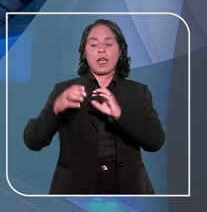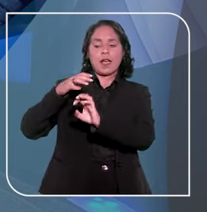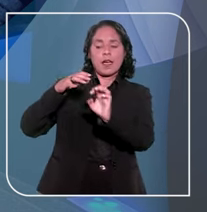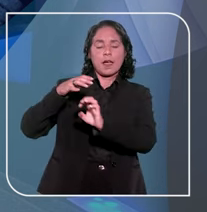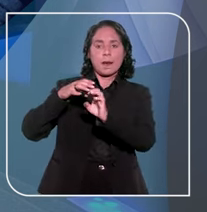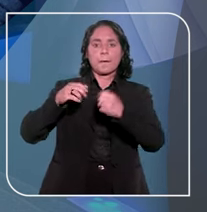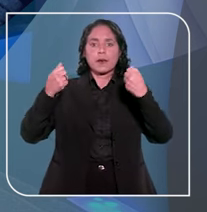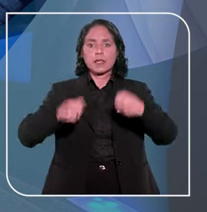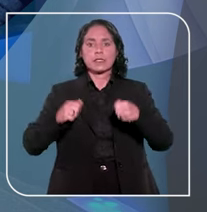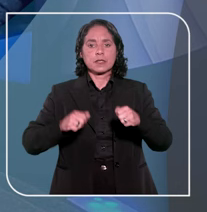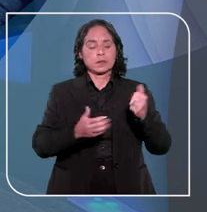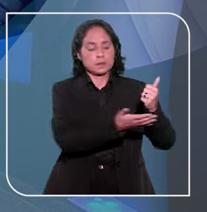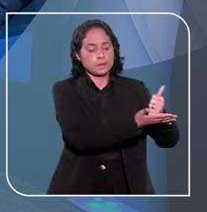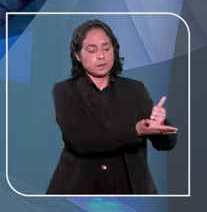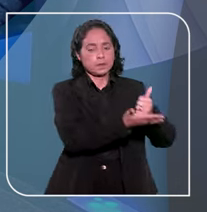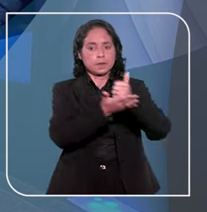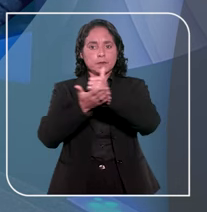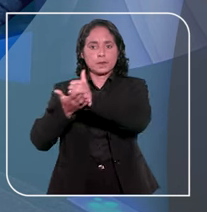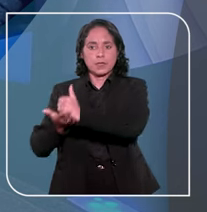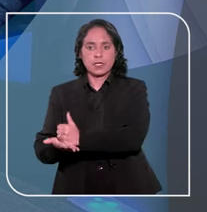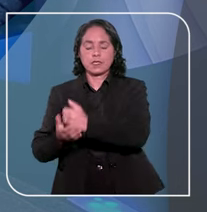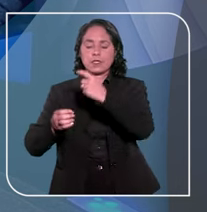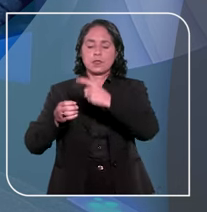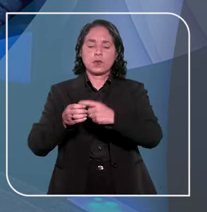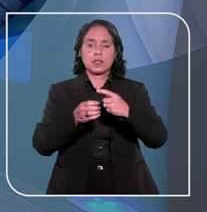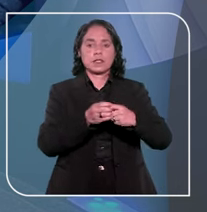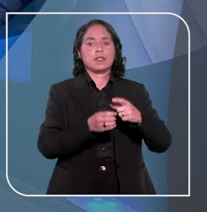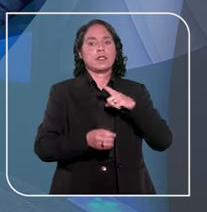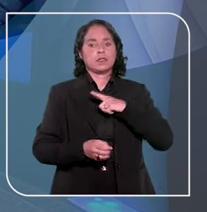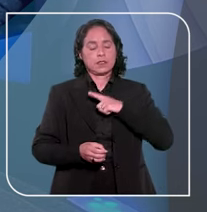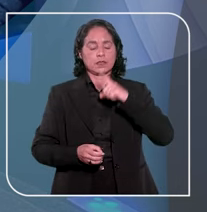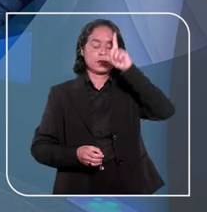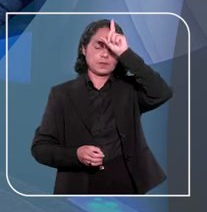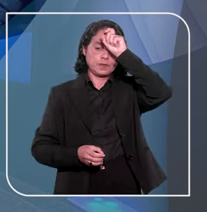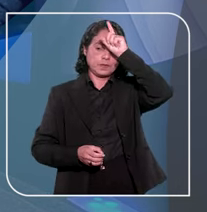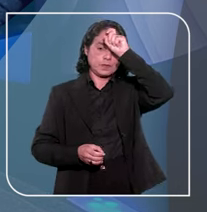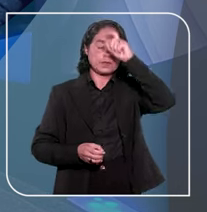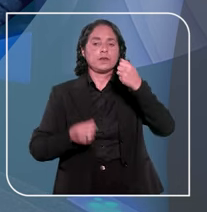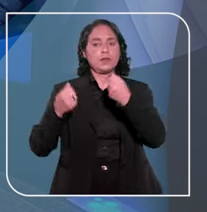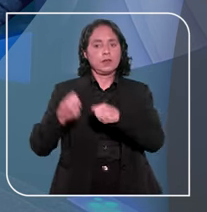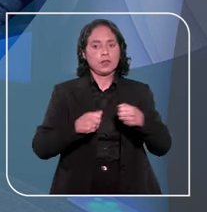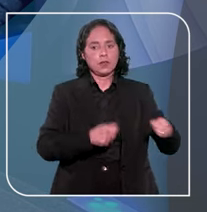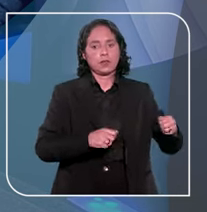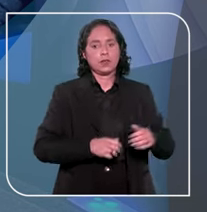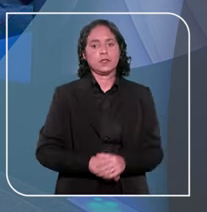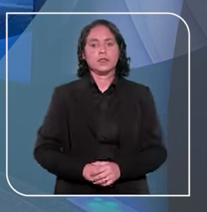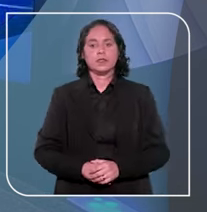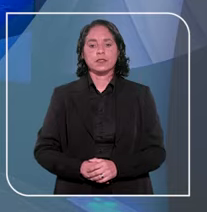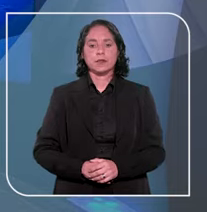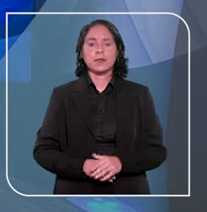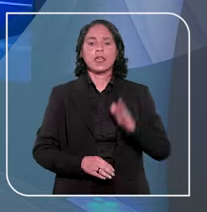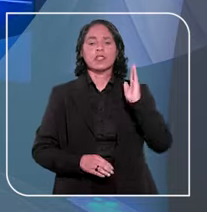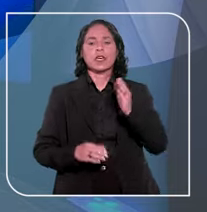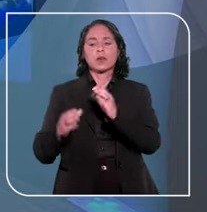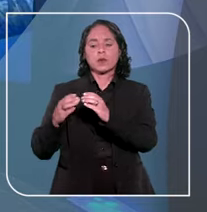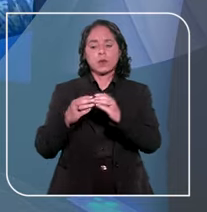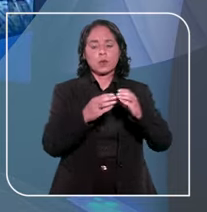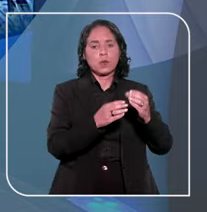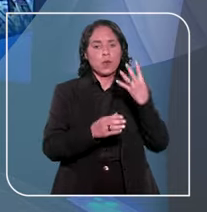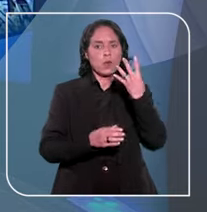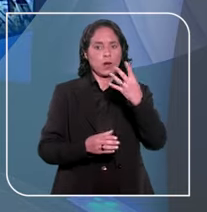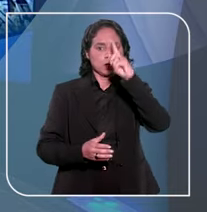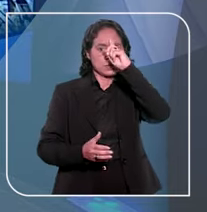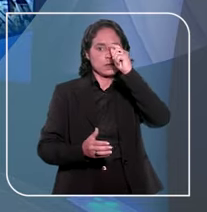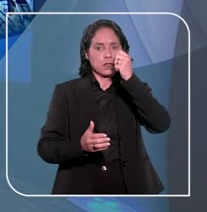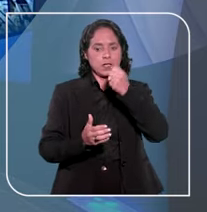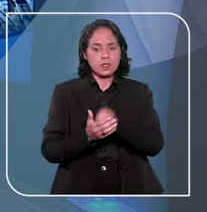a operadora deve custear transporte para uma cidade que ofereça o serviço médico necessário. Já a quarta turma